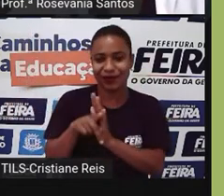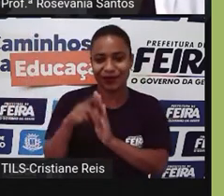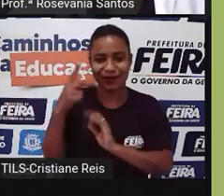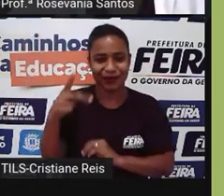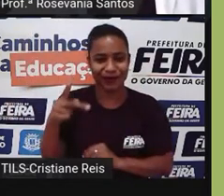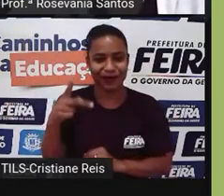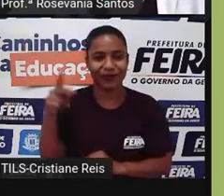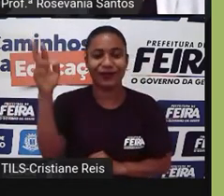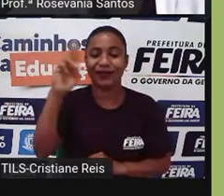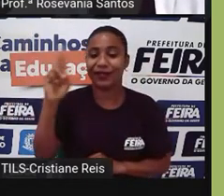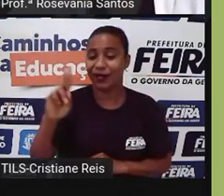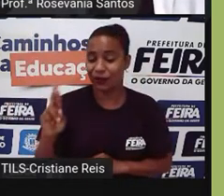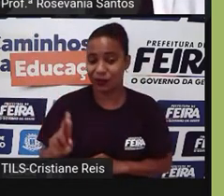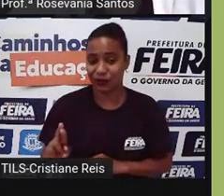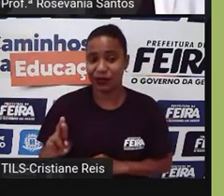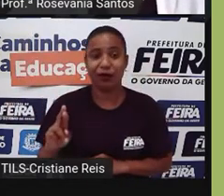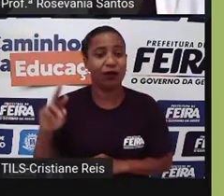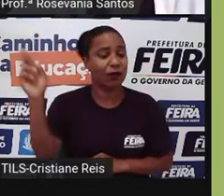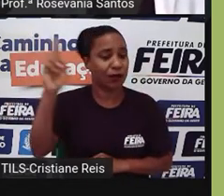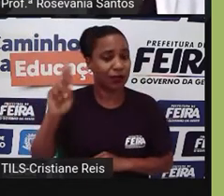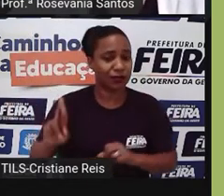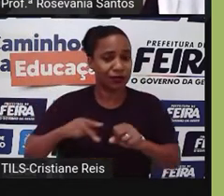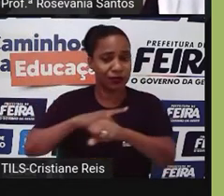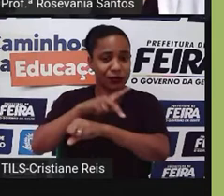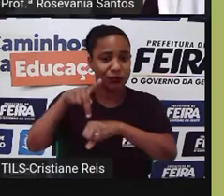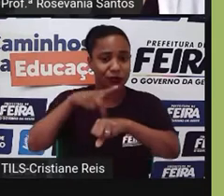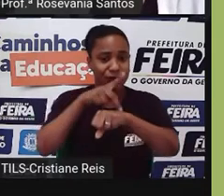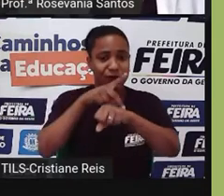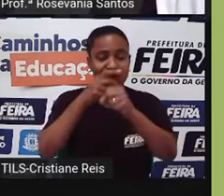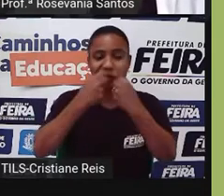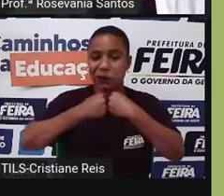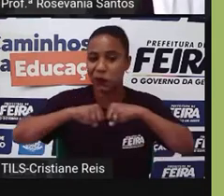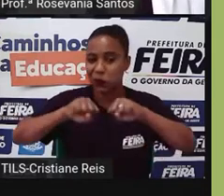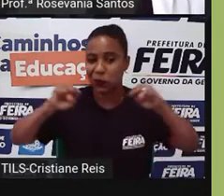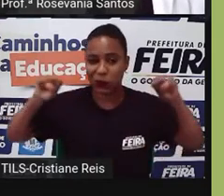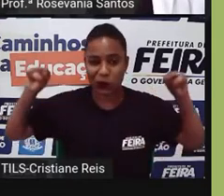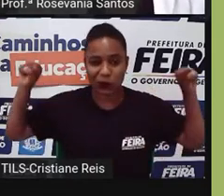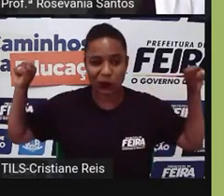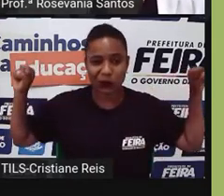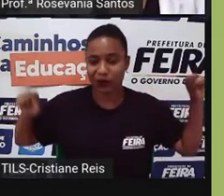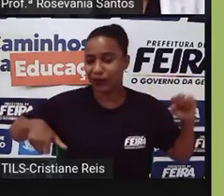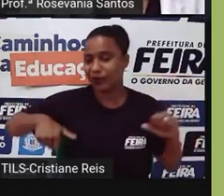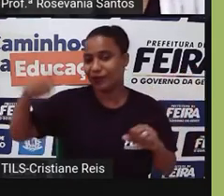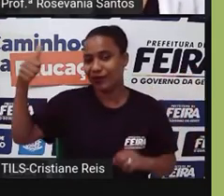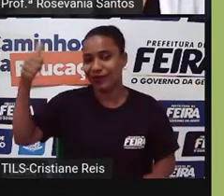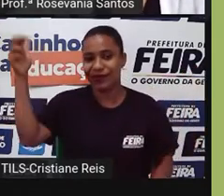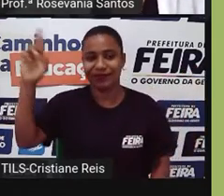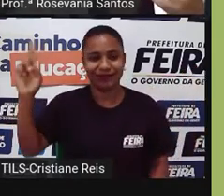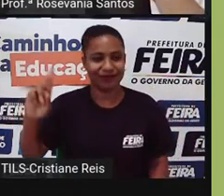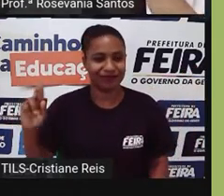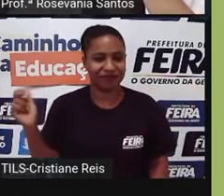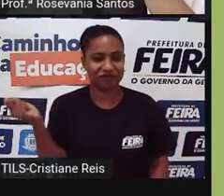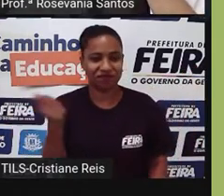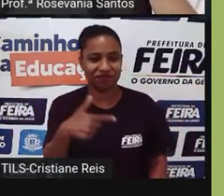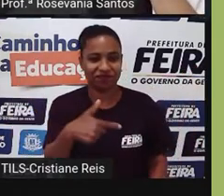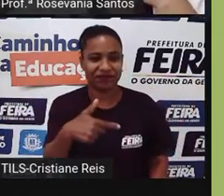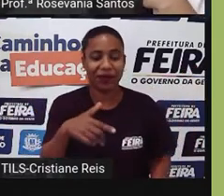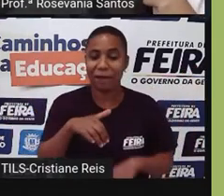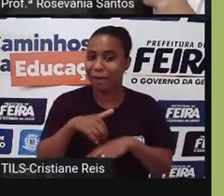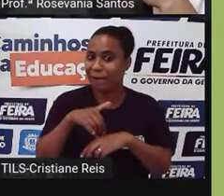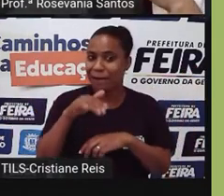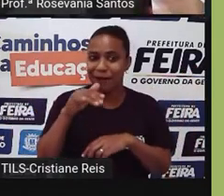configuração de maior país do mundo com mais de 17 milhões de quilômetros quadrados. Então, esses